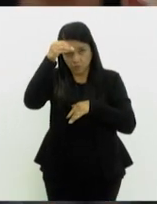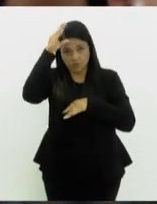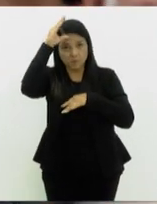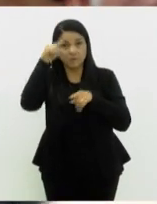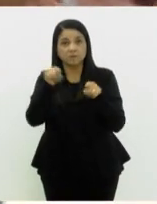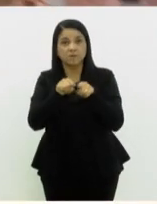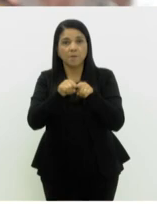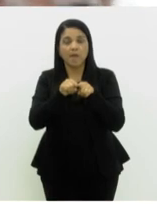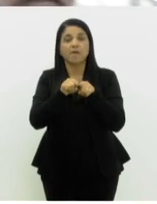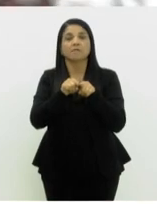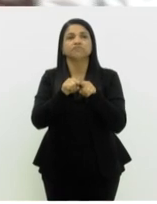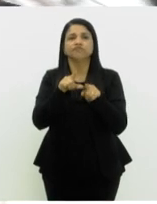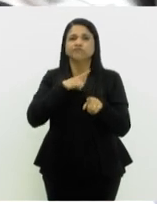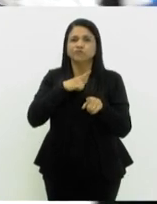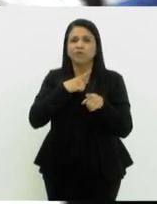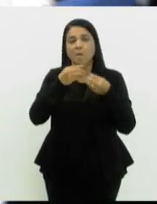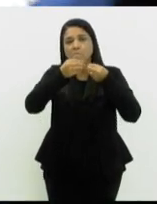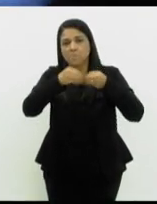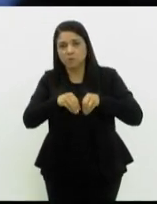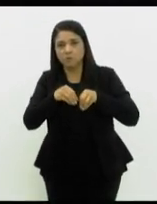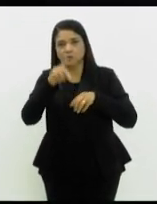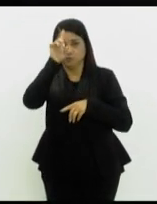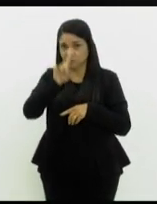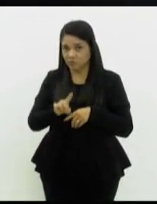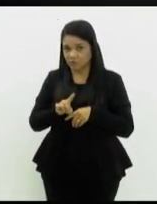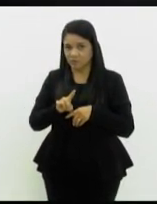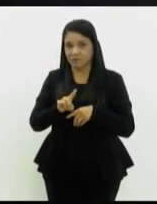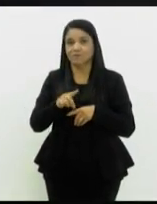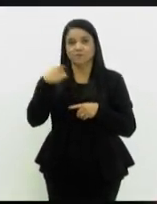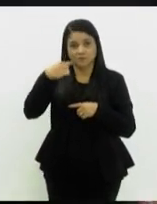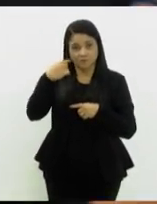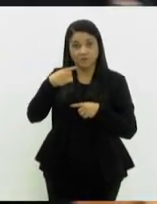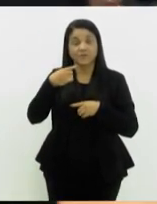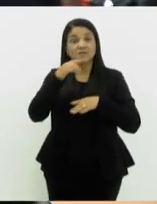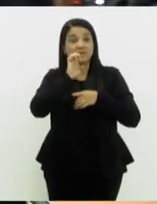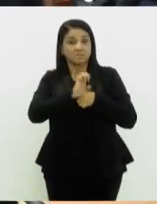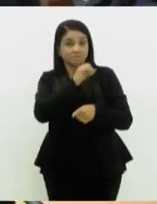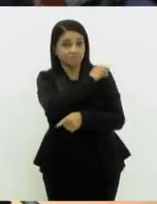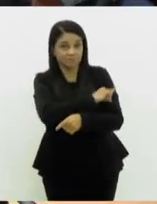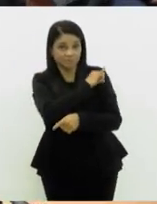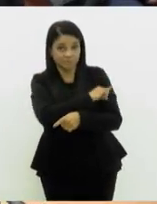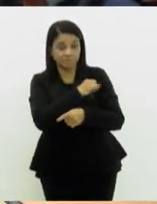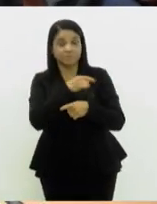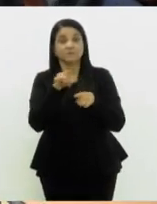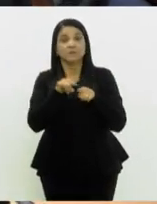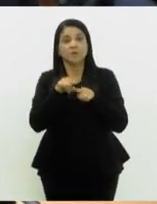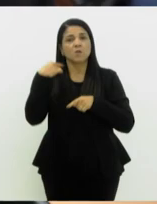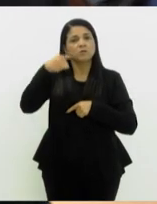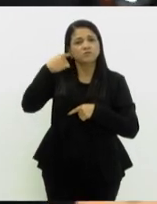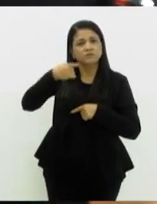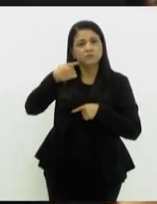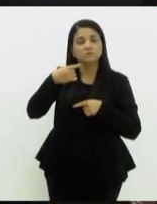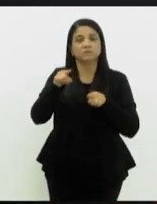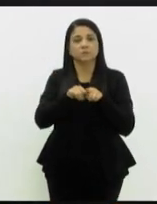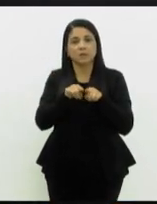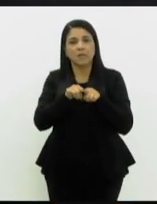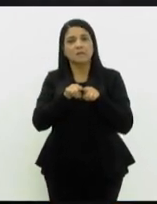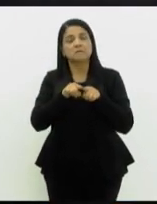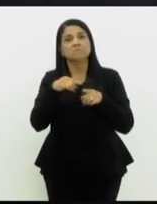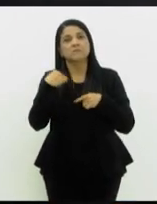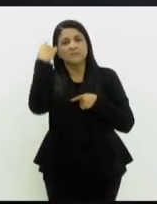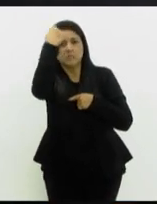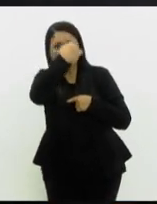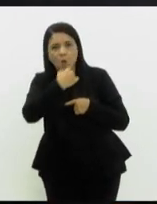reativamente quando houver violação dos direitos. Na cidade do Rio de Janeiro, os advogados podem contar com um sistema de plantão e